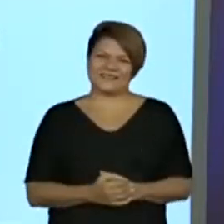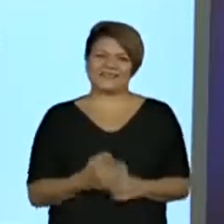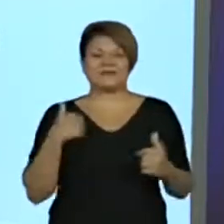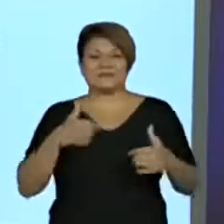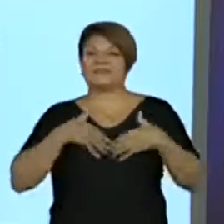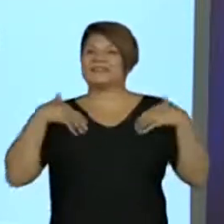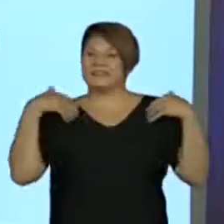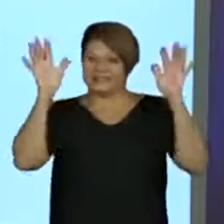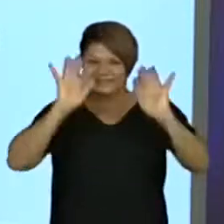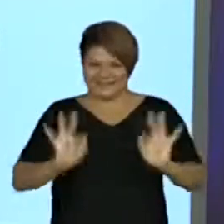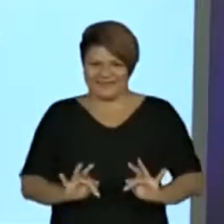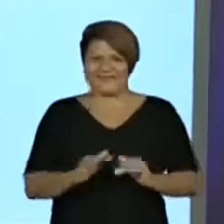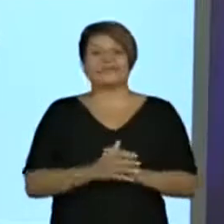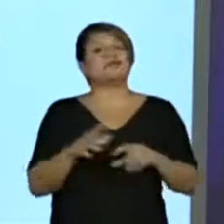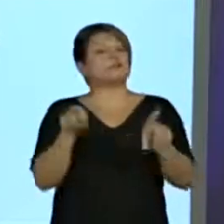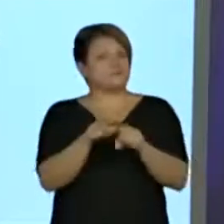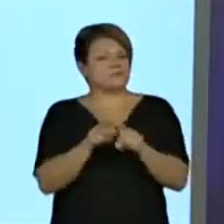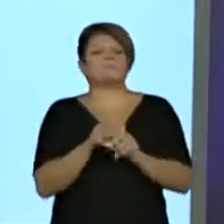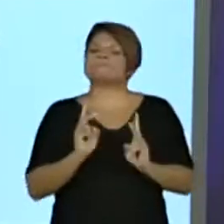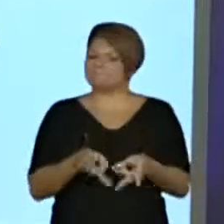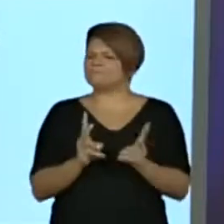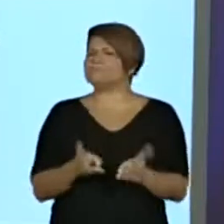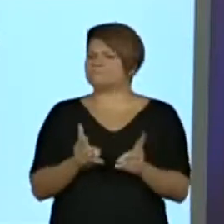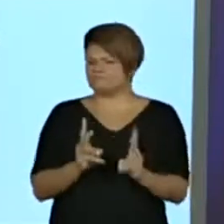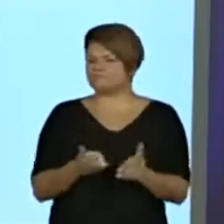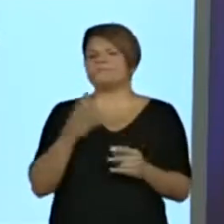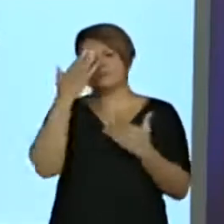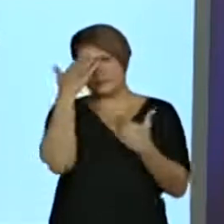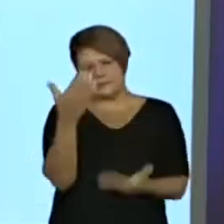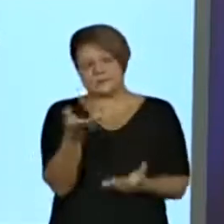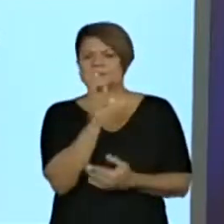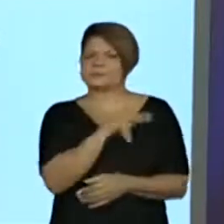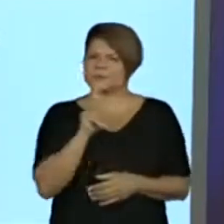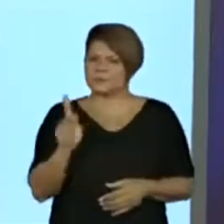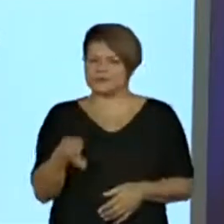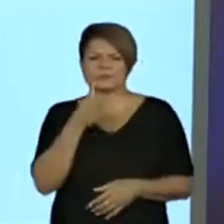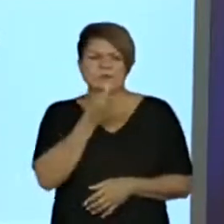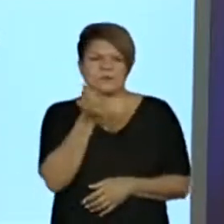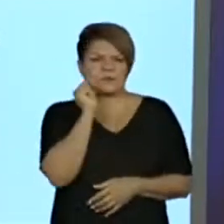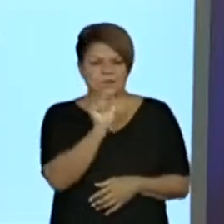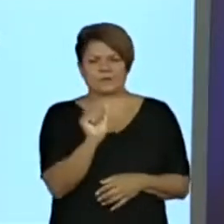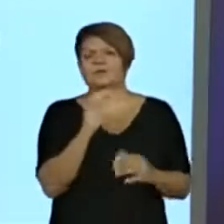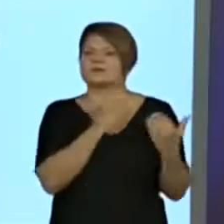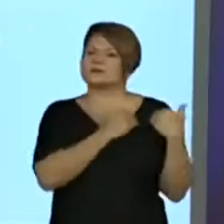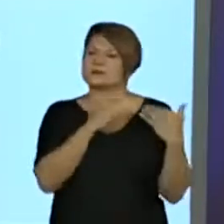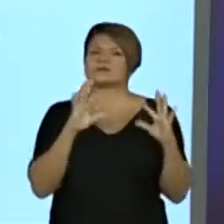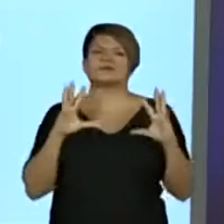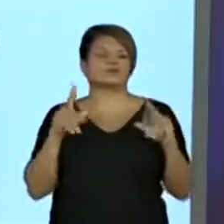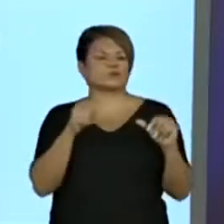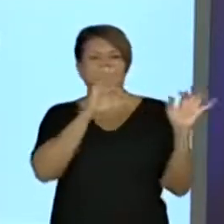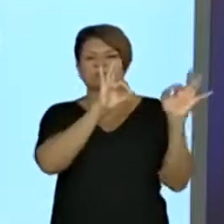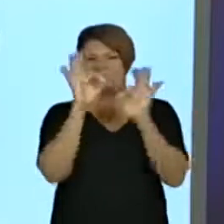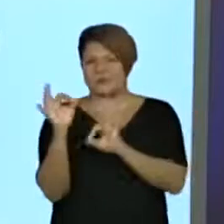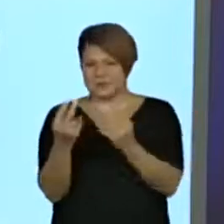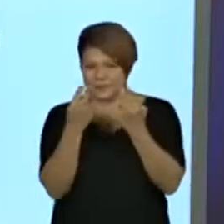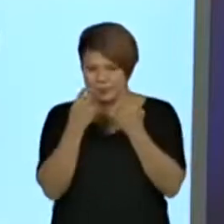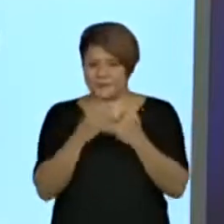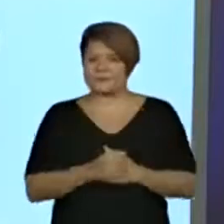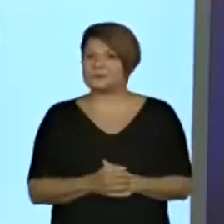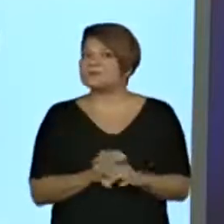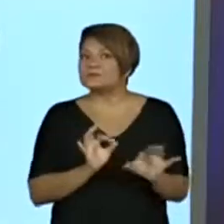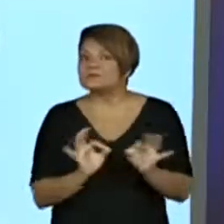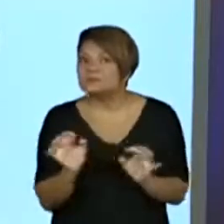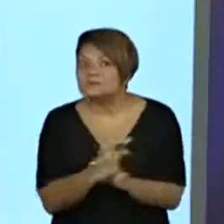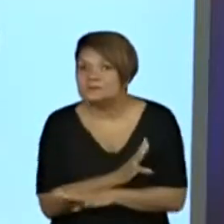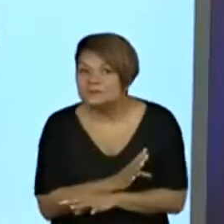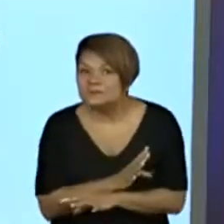muito feliz. Além disso, sempre agradecendo a todos os professores, professoras e responsáveis que nos acompanham. Preparados para essa